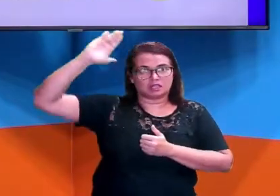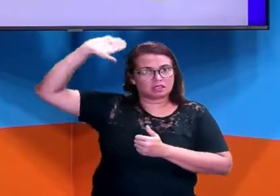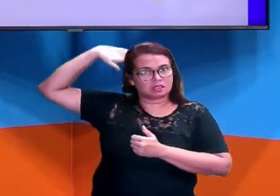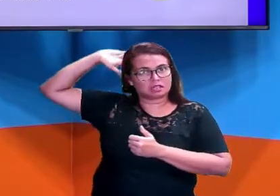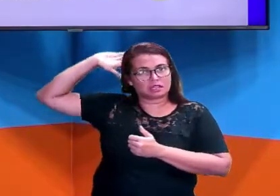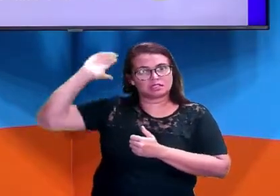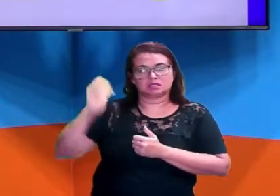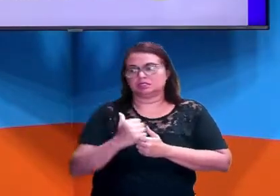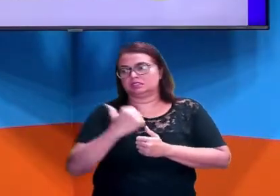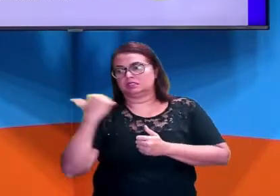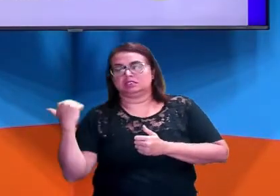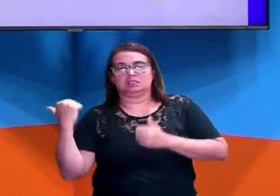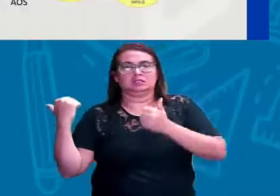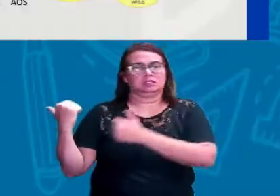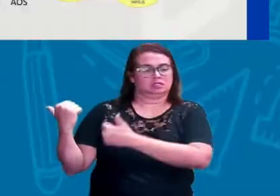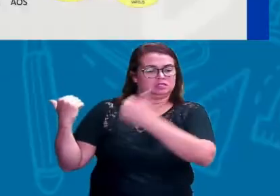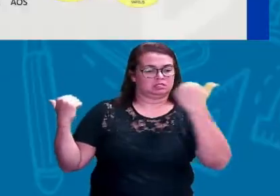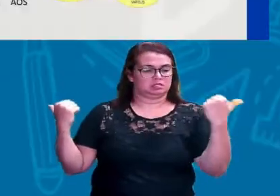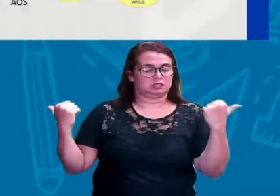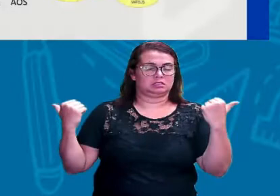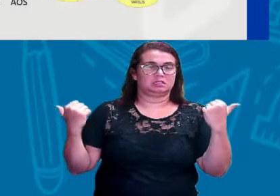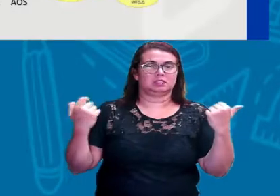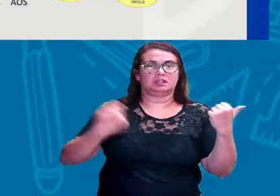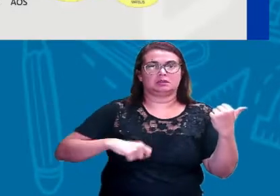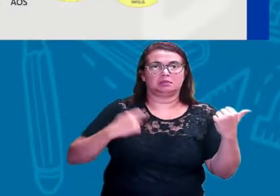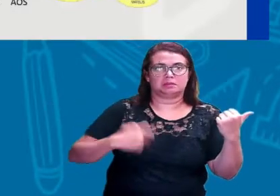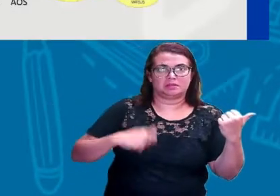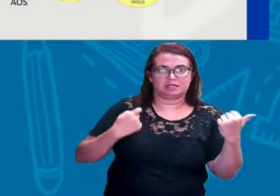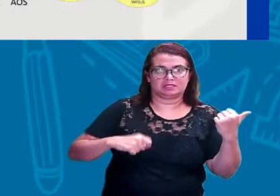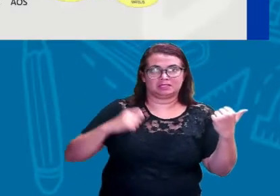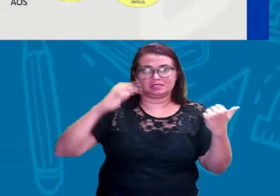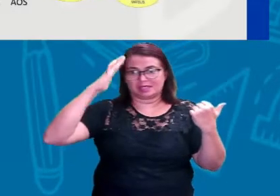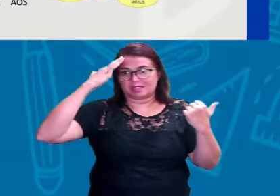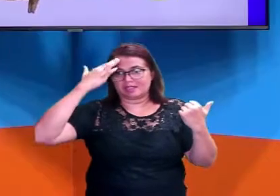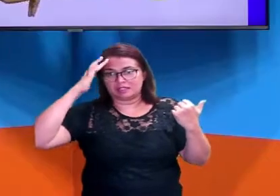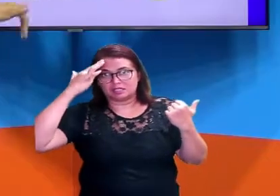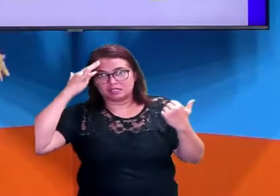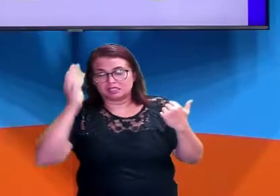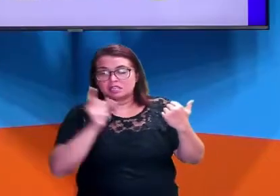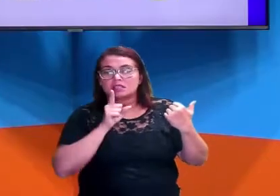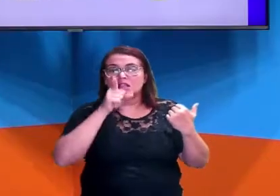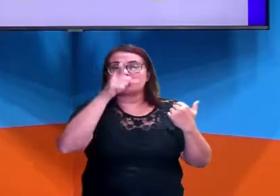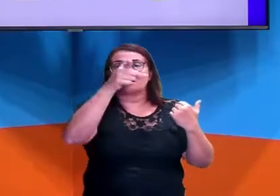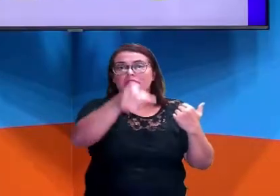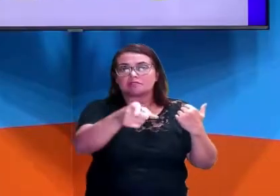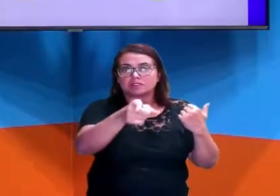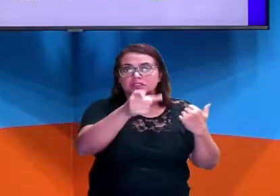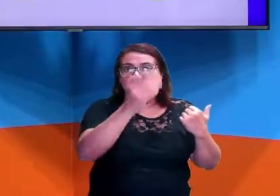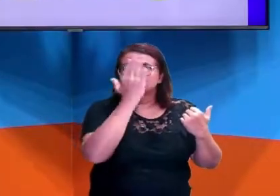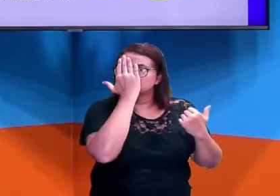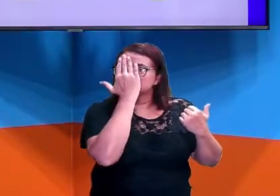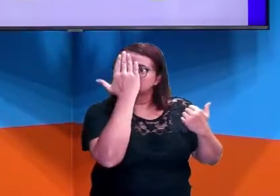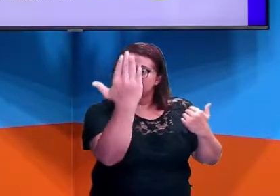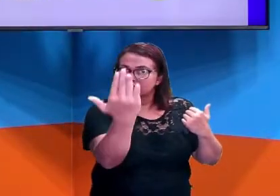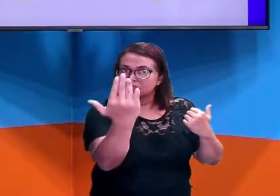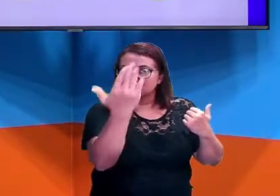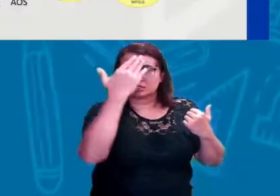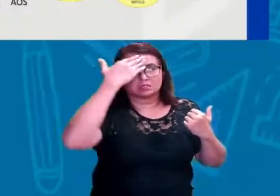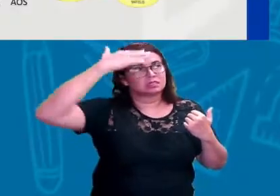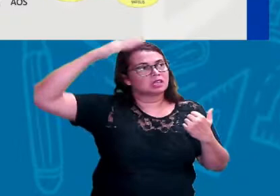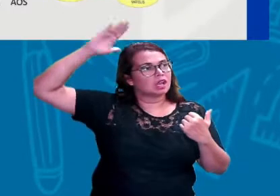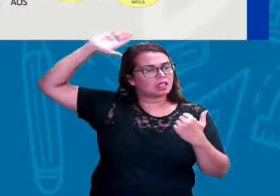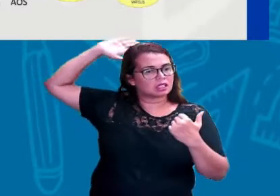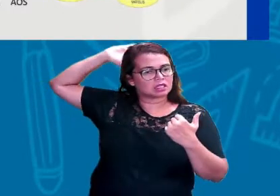e à esquerda, entre outras. Isso vai ajudar bastante para que a gente possa determinar